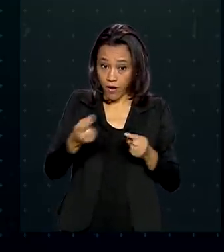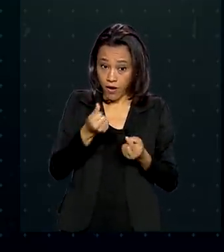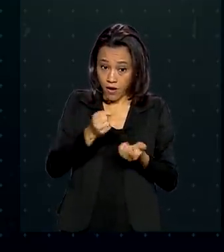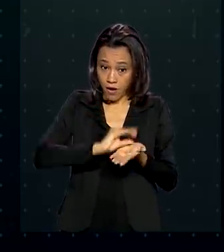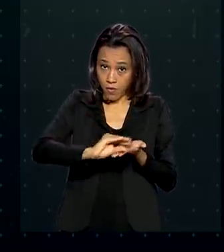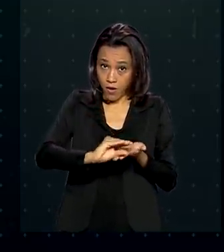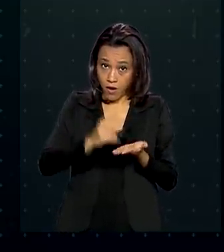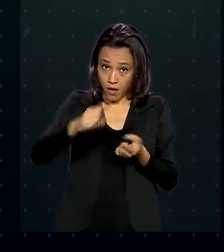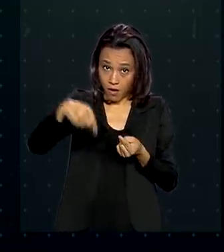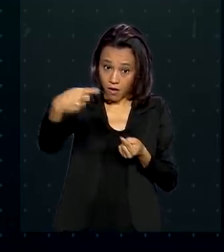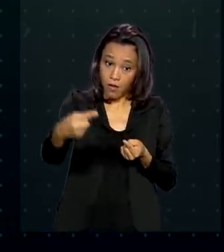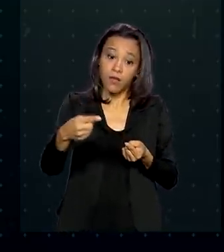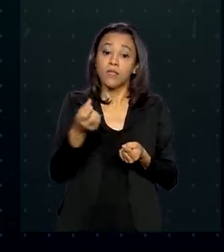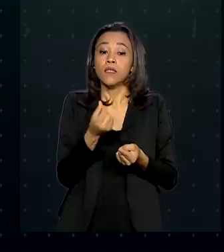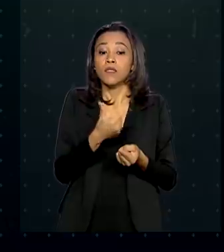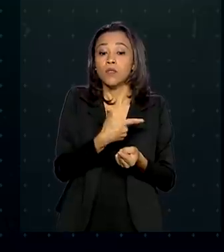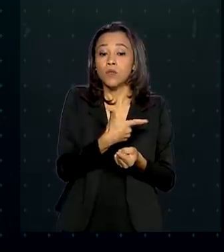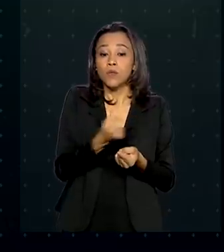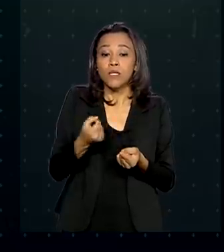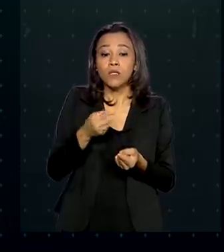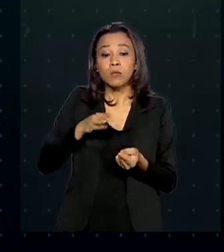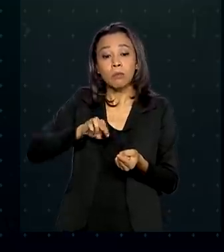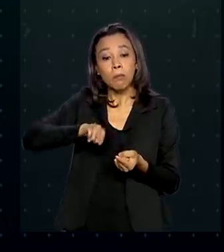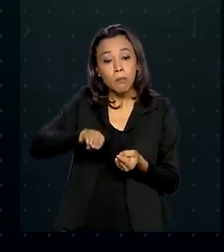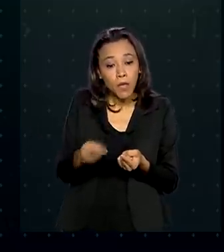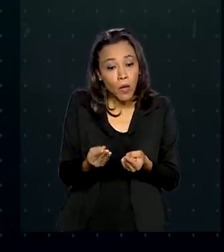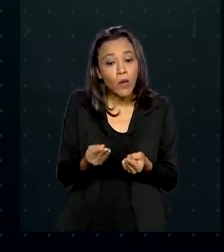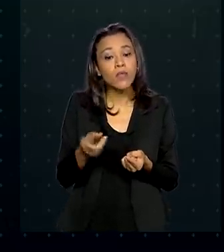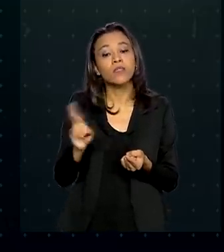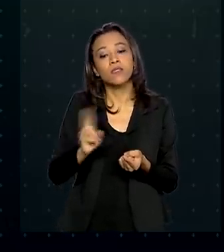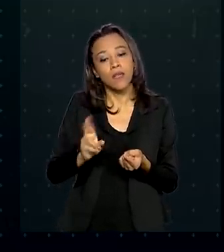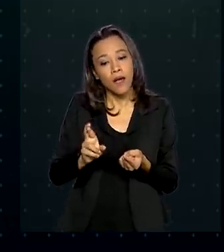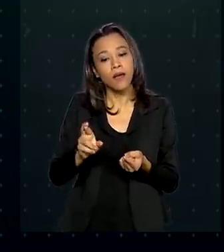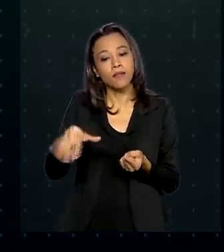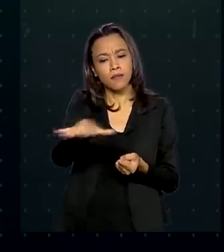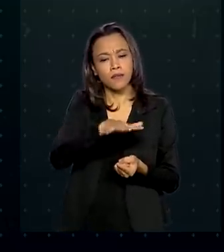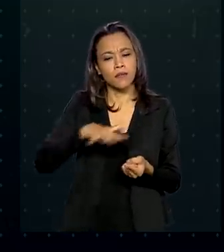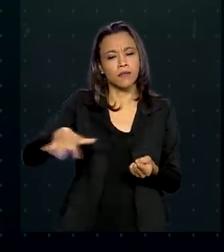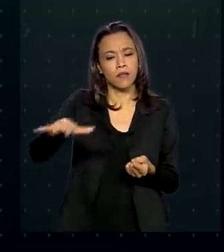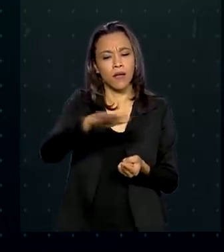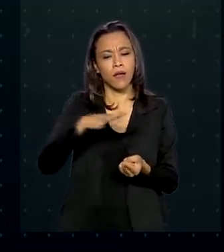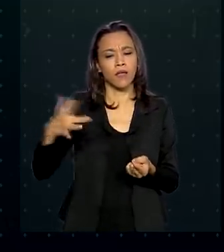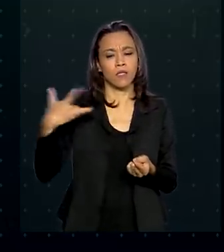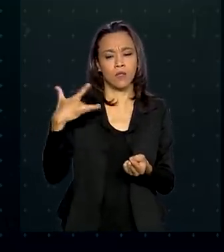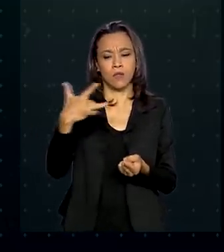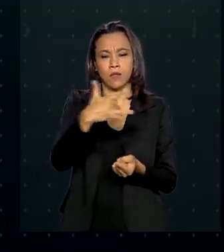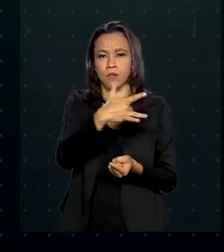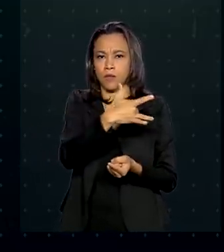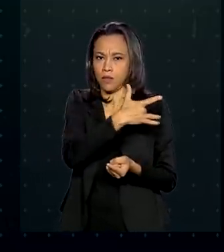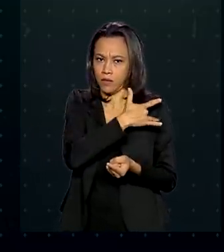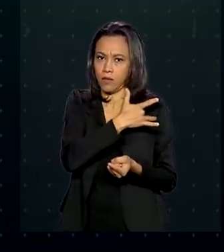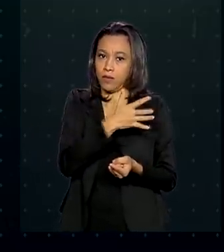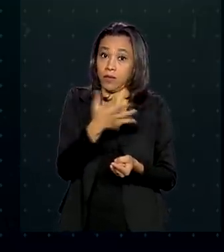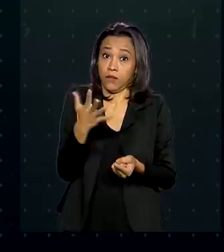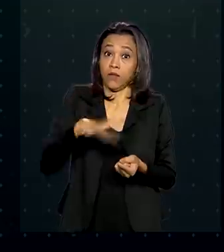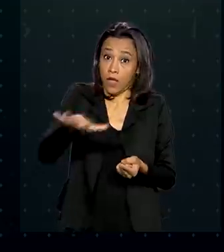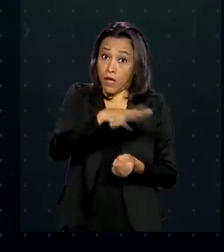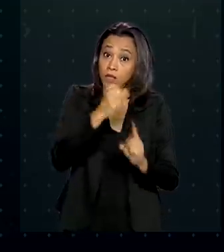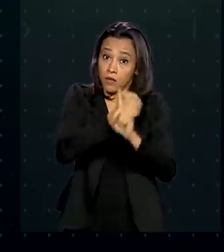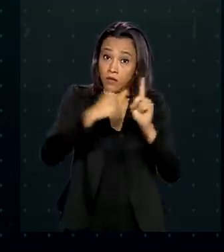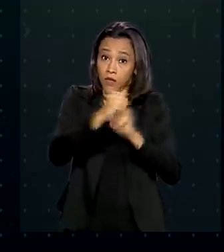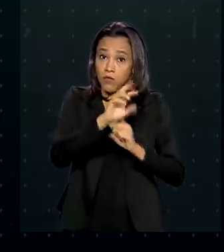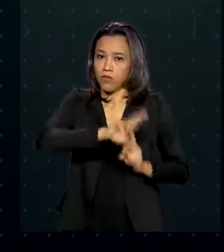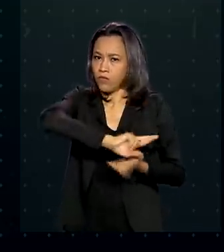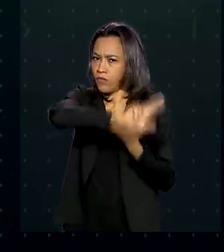semana 200 milhões de reais para a assistência social de todos os municípios, de um total de 2